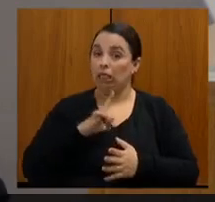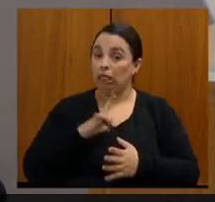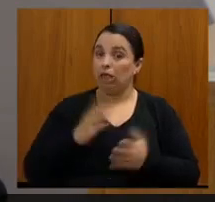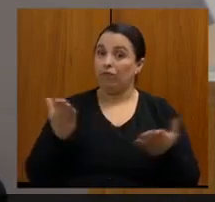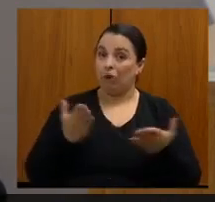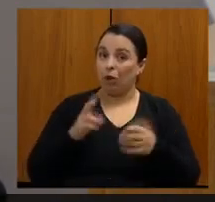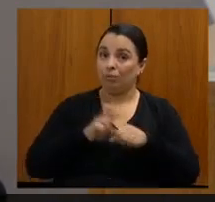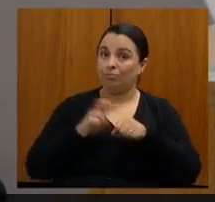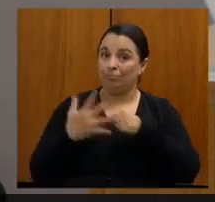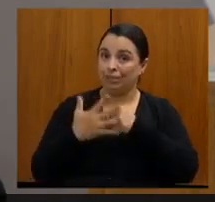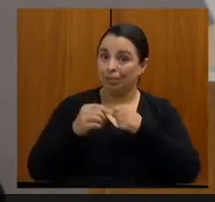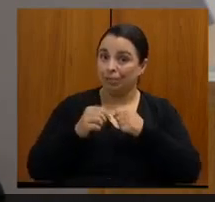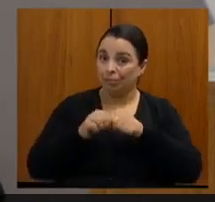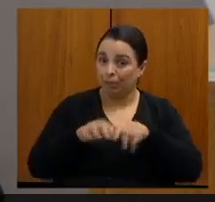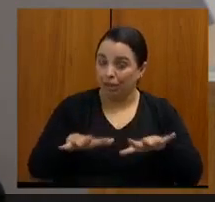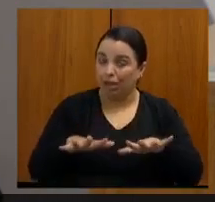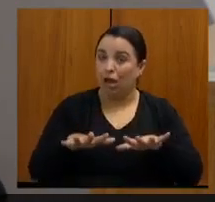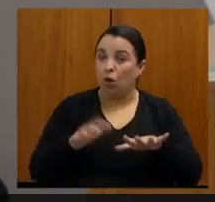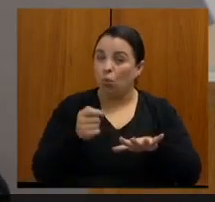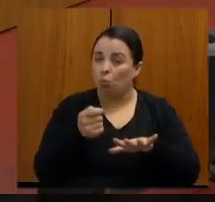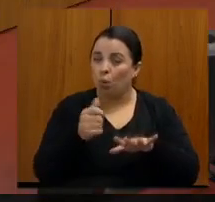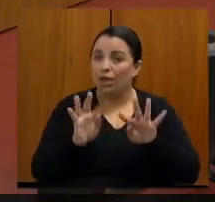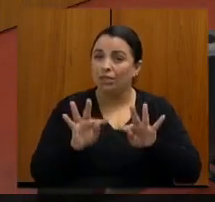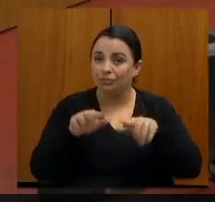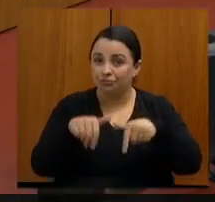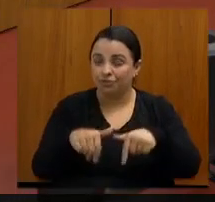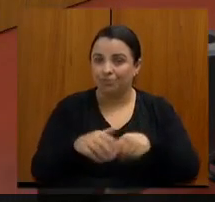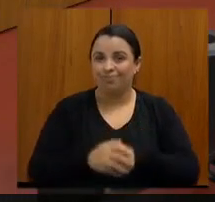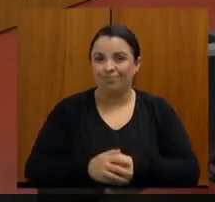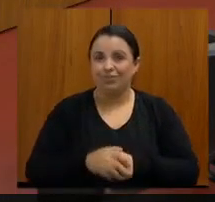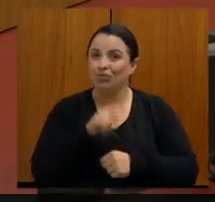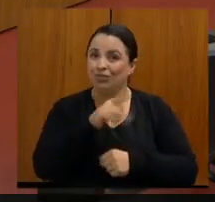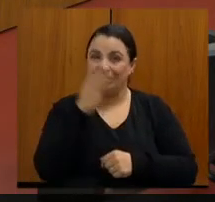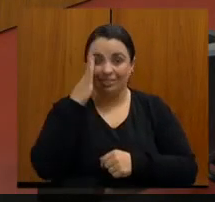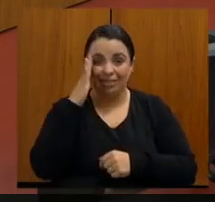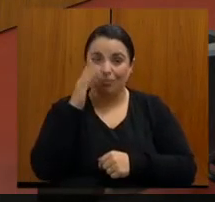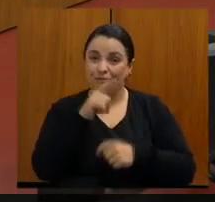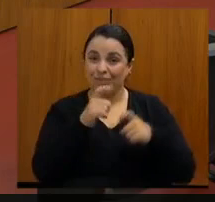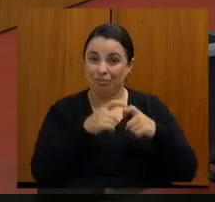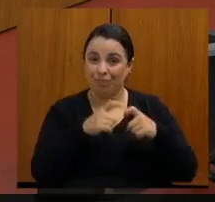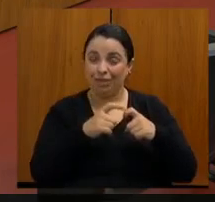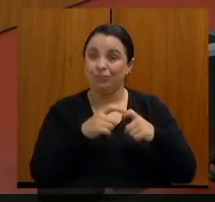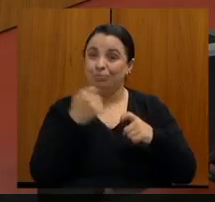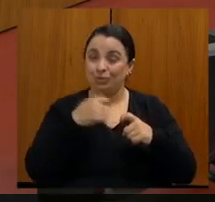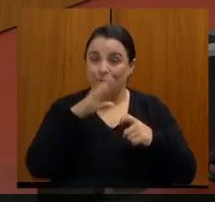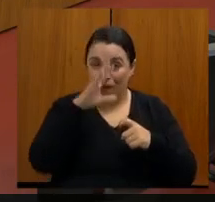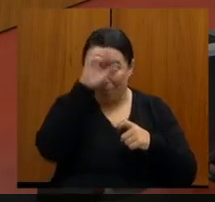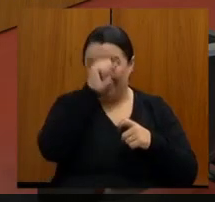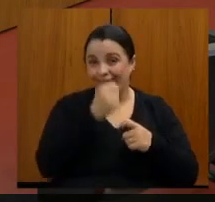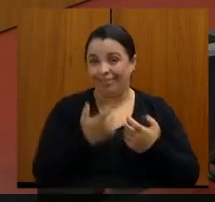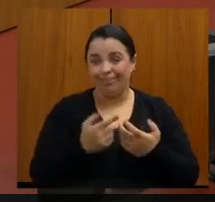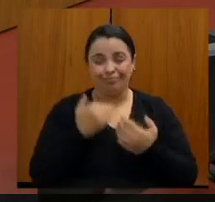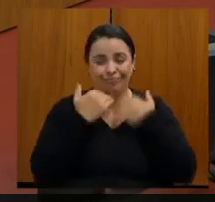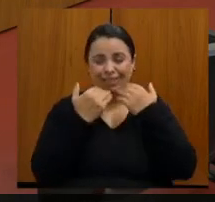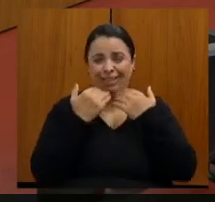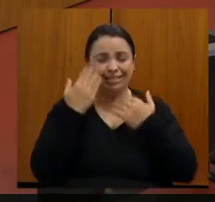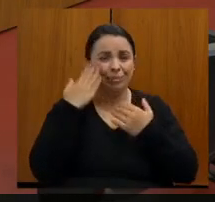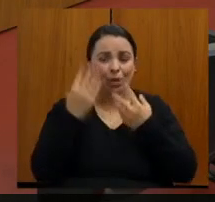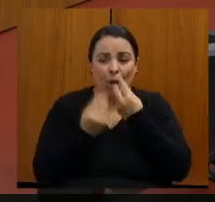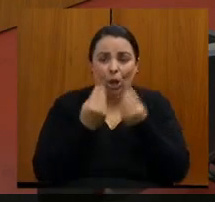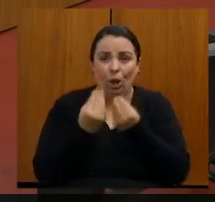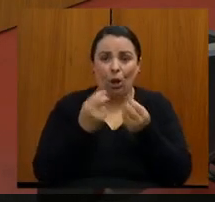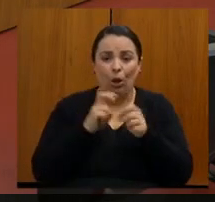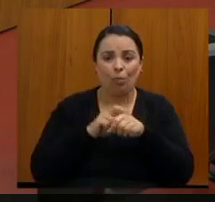o senhor que é médico só sabe que teve que aprender, ninguém tinha informação sobre a pandemia. E